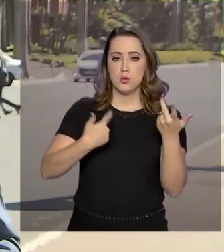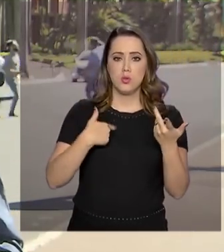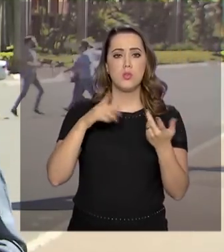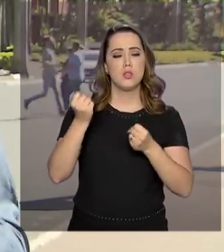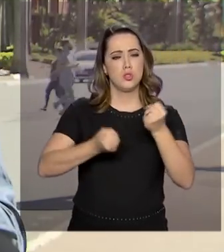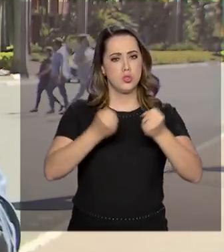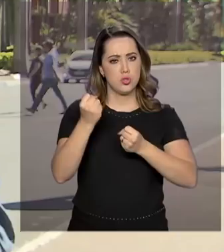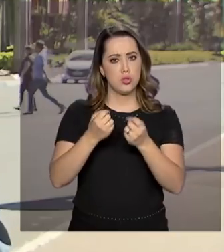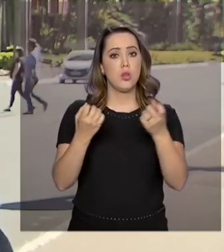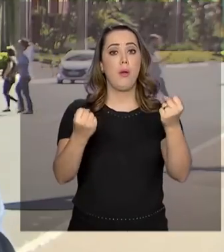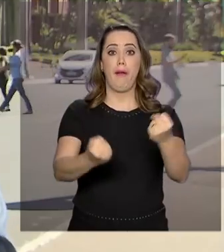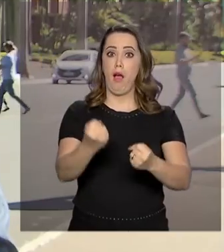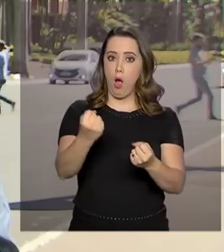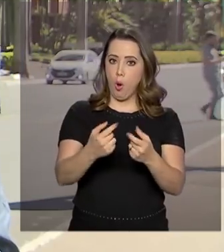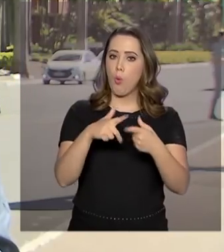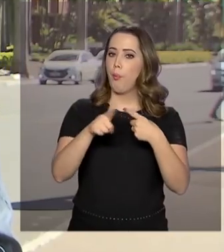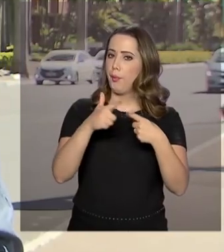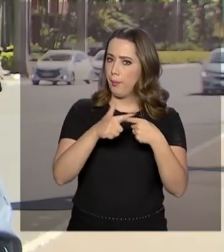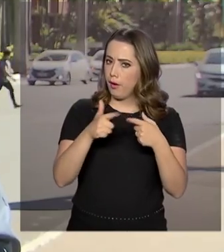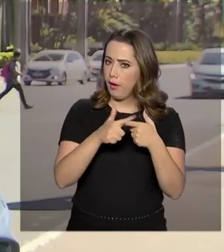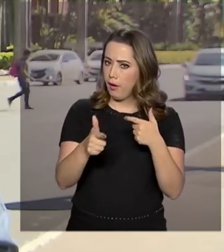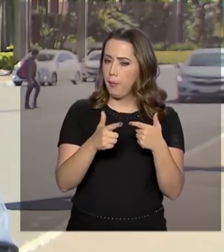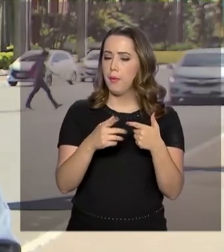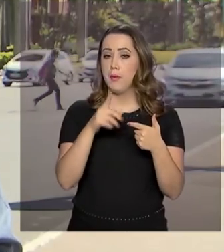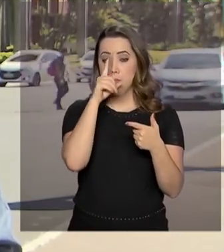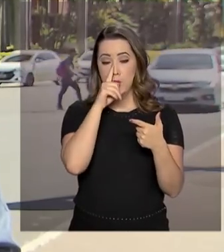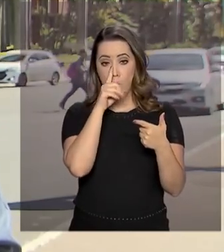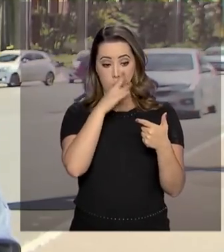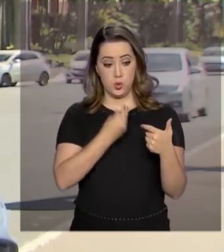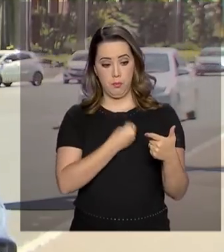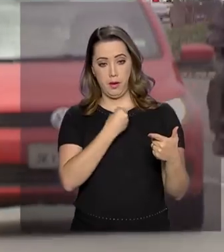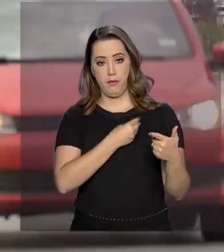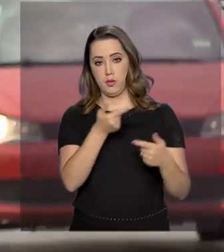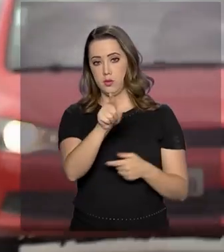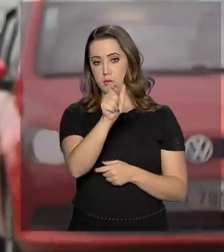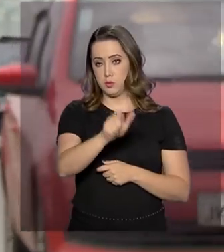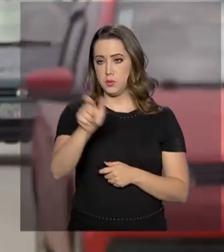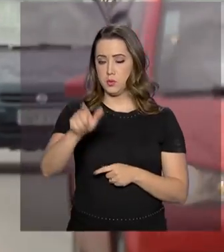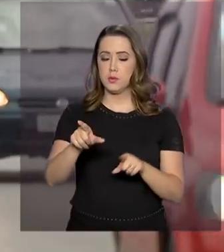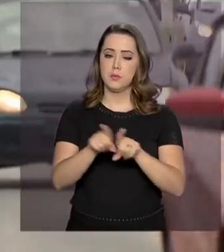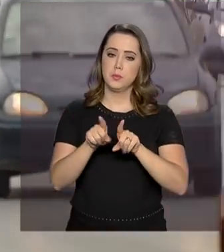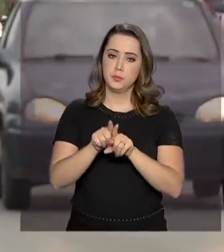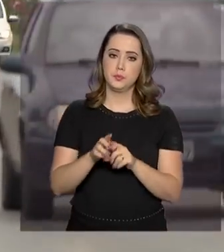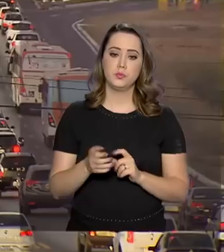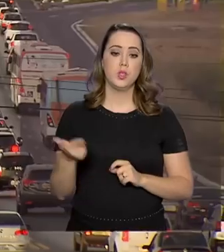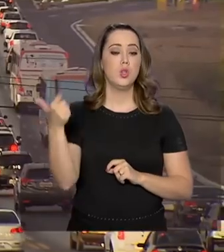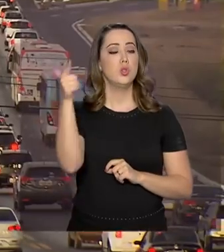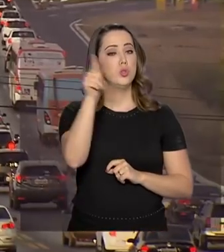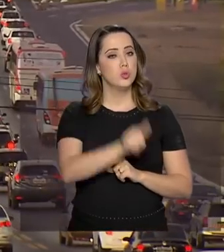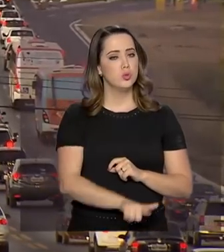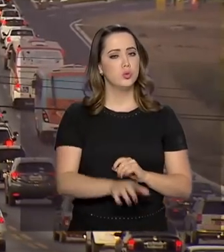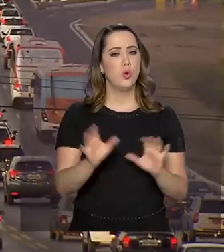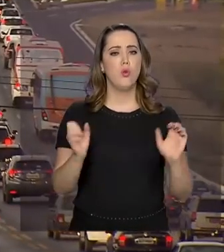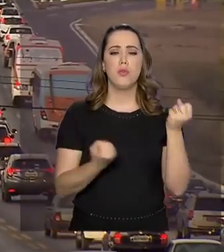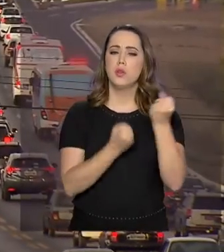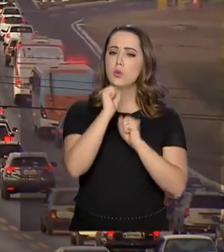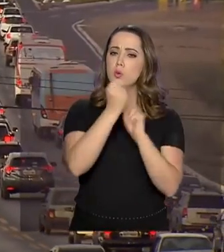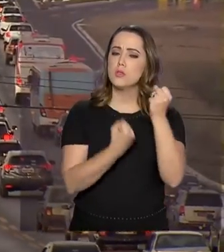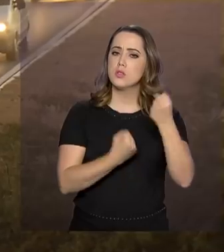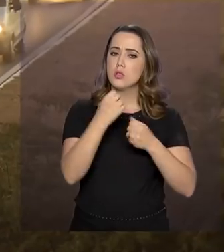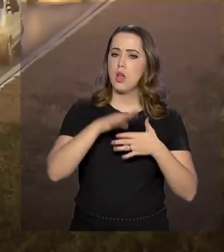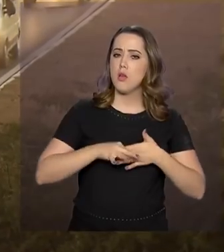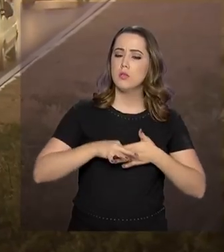defeito, colocando em risco a sua vida e de outros motoristas. Novamente, o setor de automóveis continua